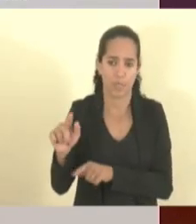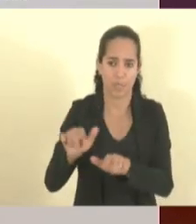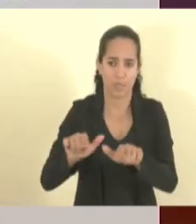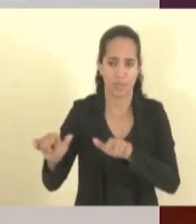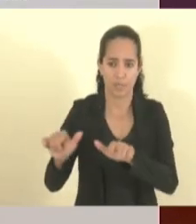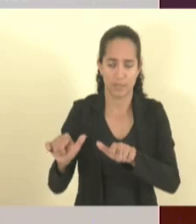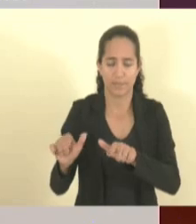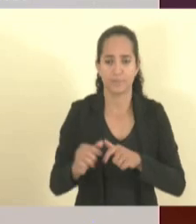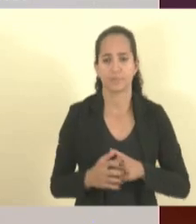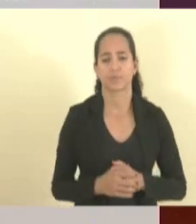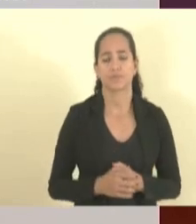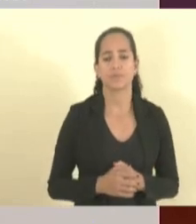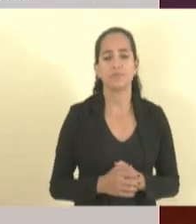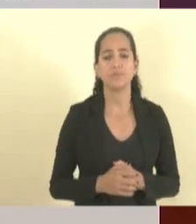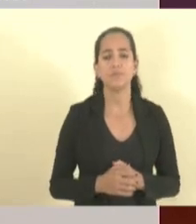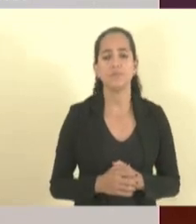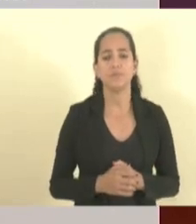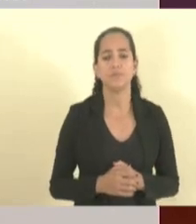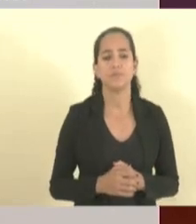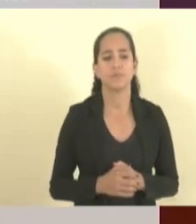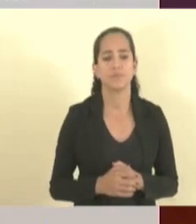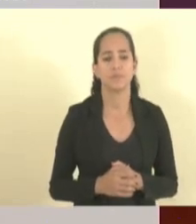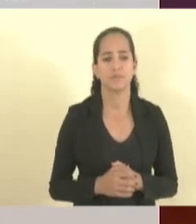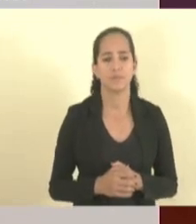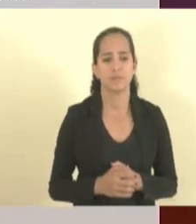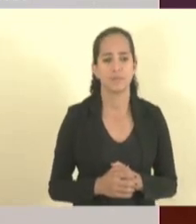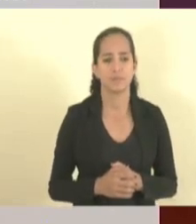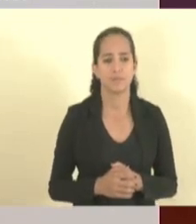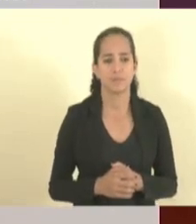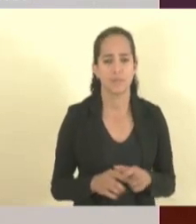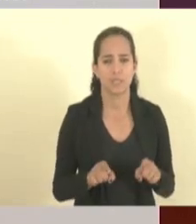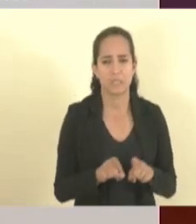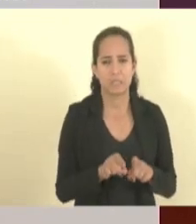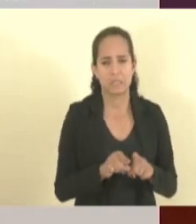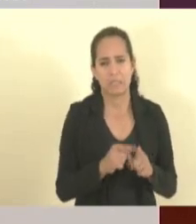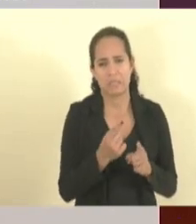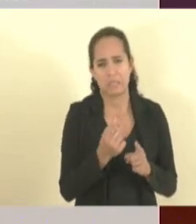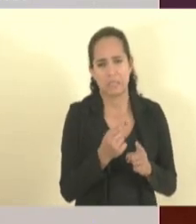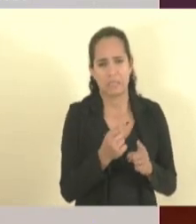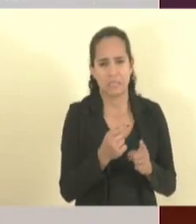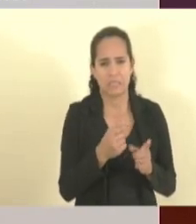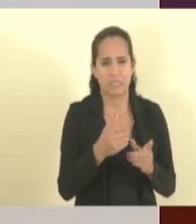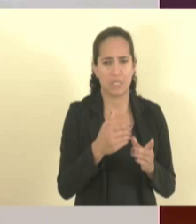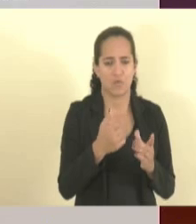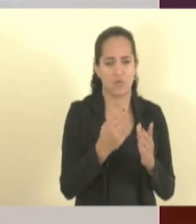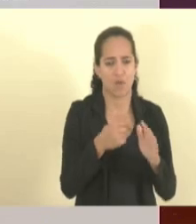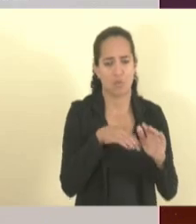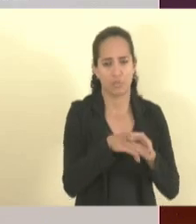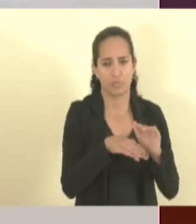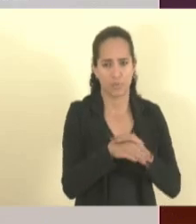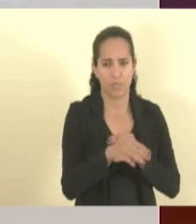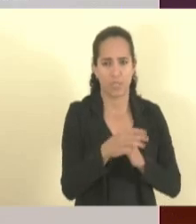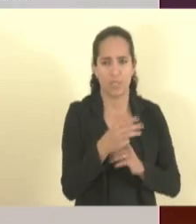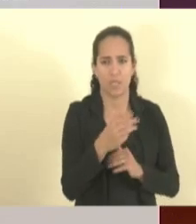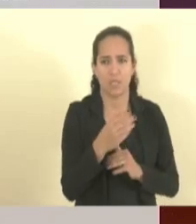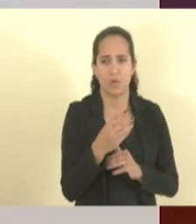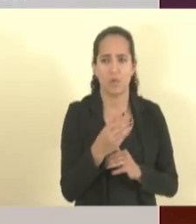Nós temos aqui uma carteira de 3,6 bilhões no Estado.